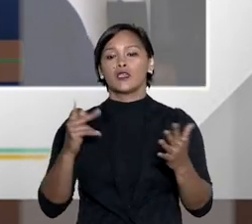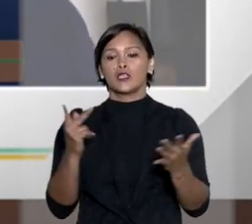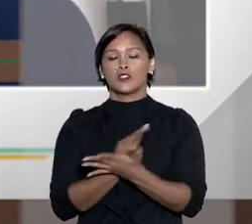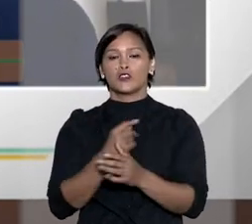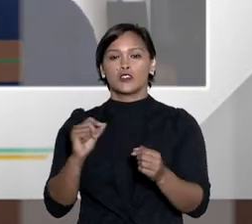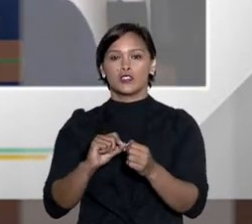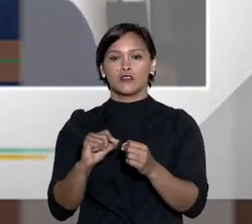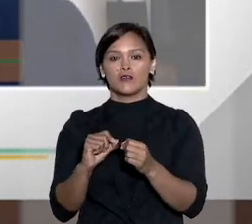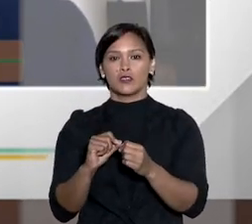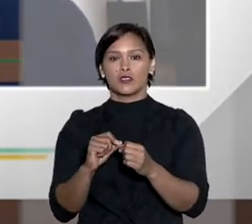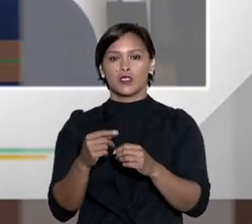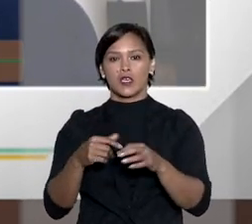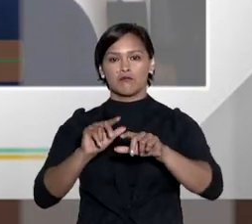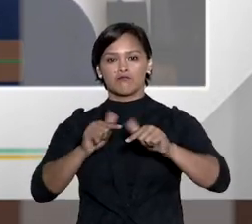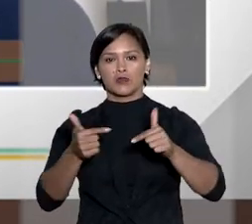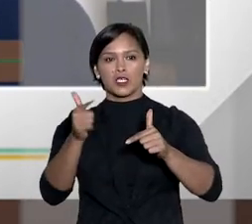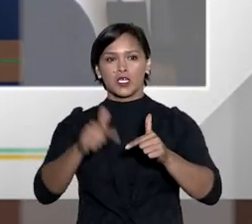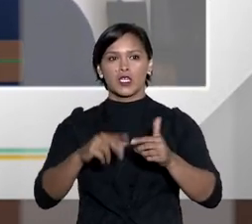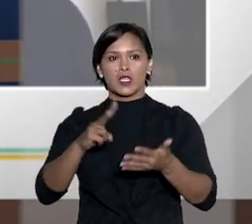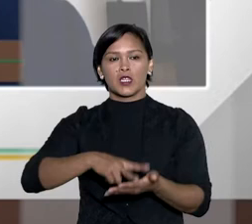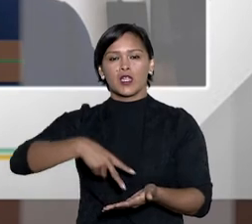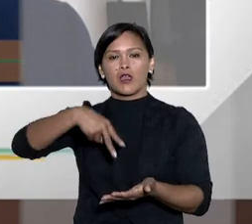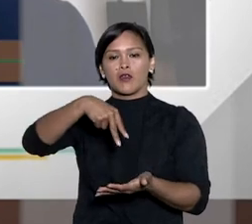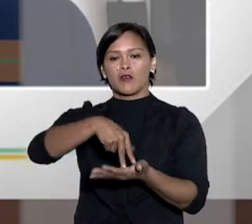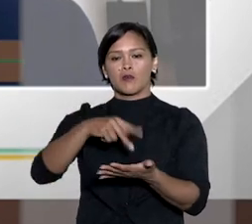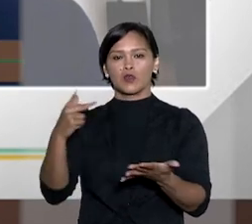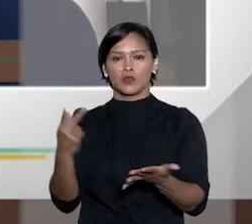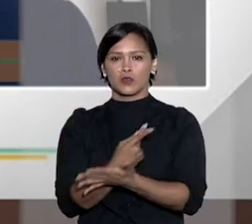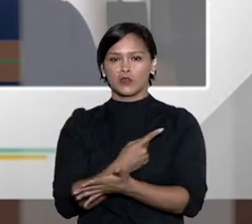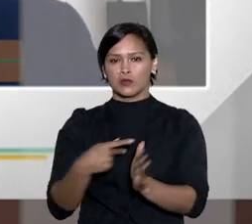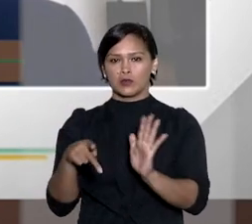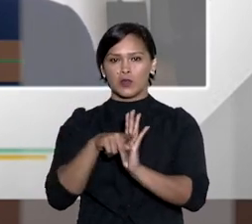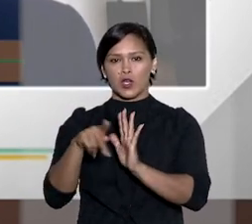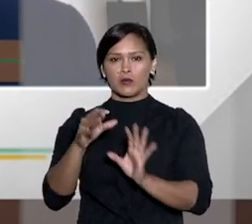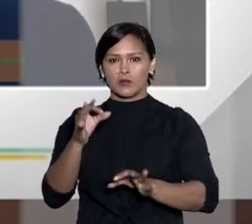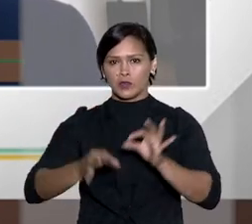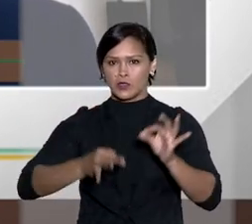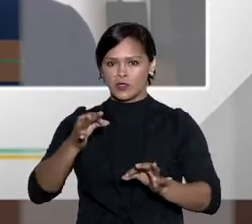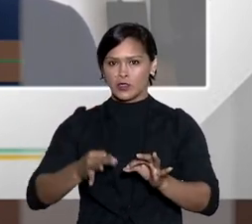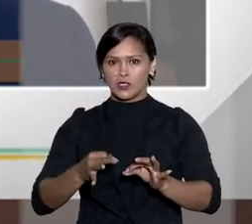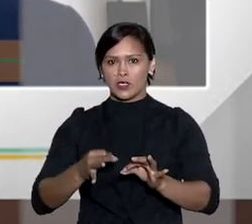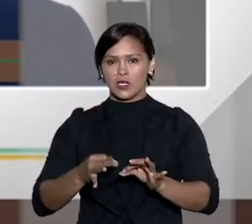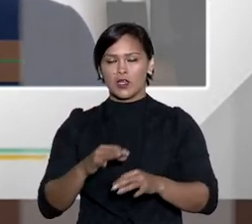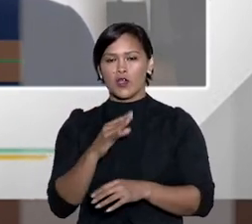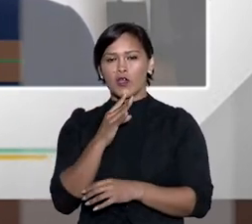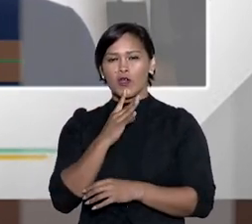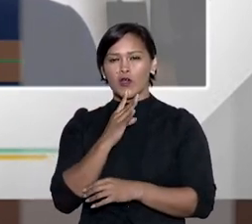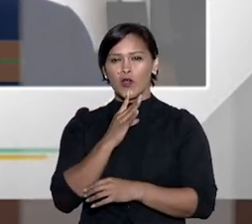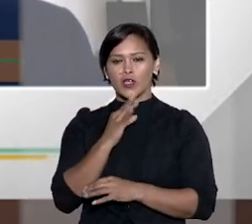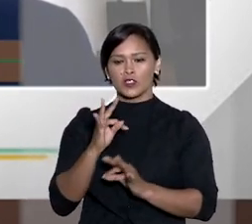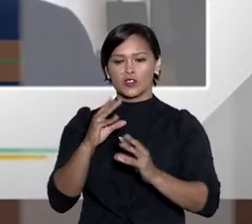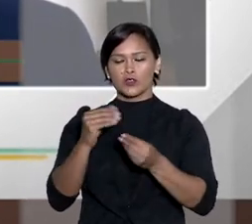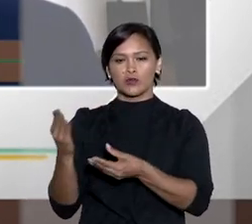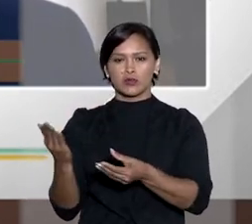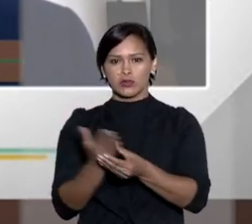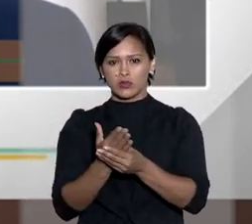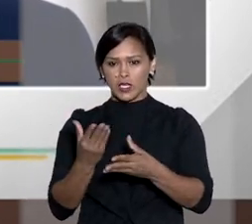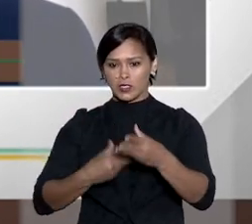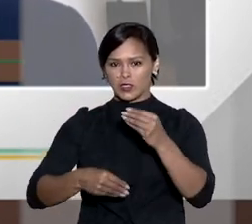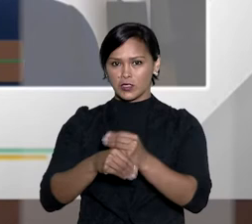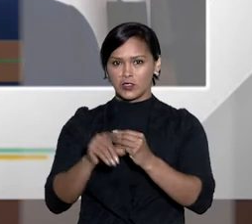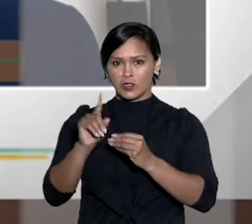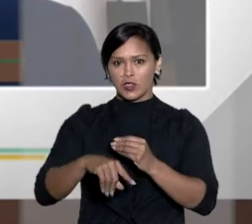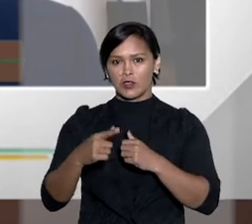4º e uma competência funcional consubstanciada na imposição da execução dos seus próprios